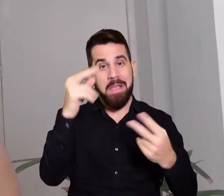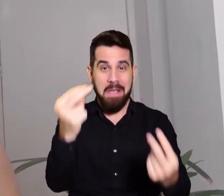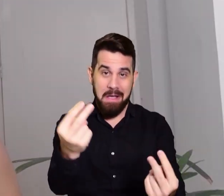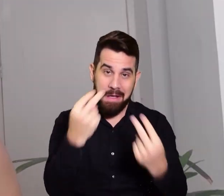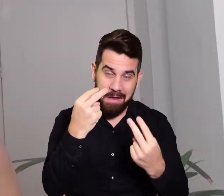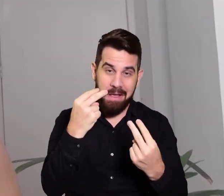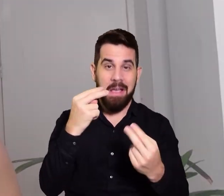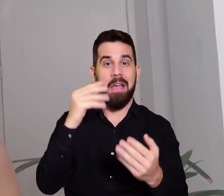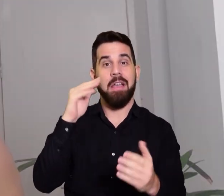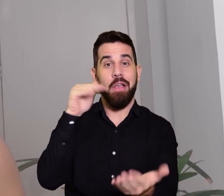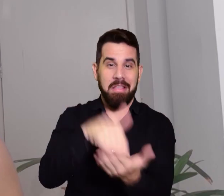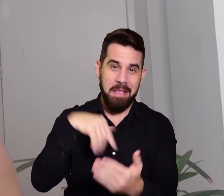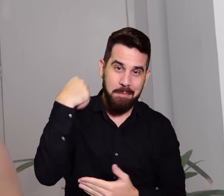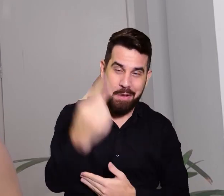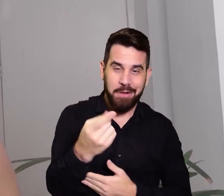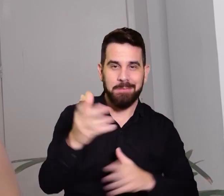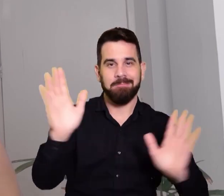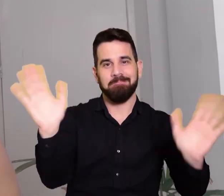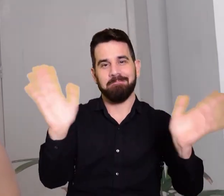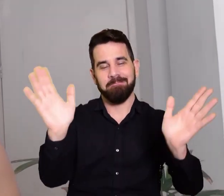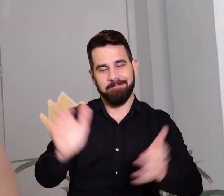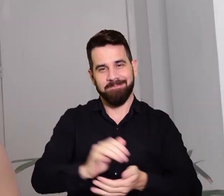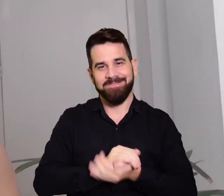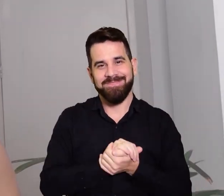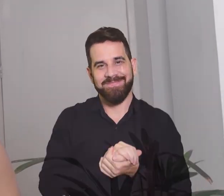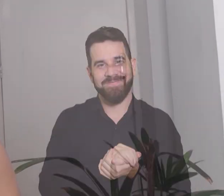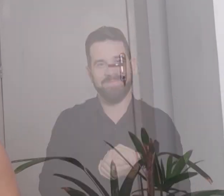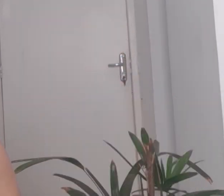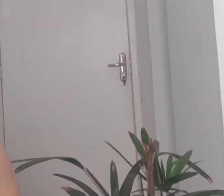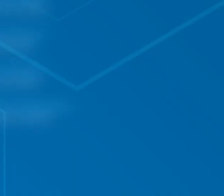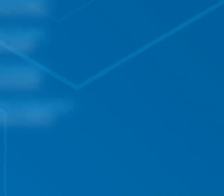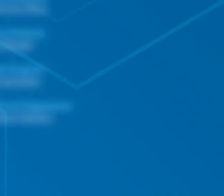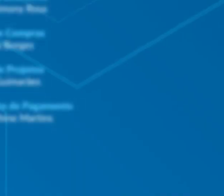muito obrigada pela sua companhia e até a próxima